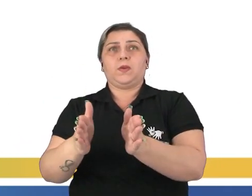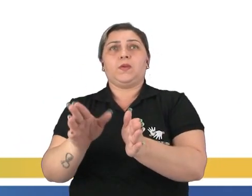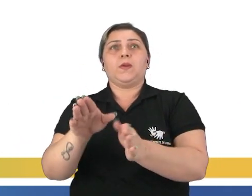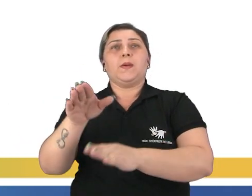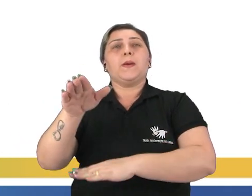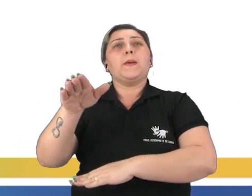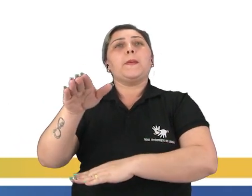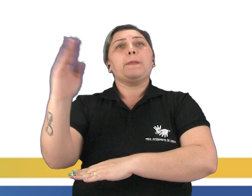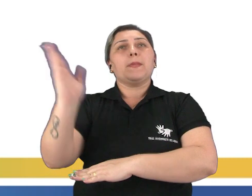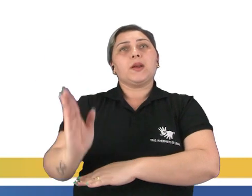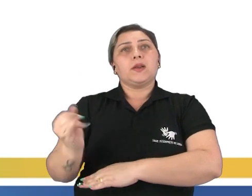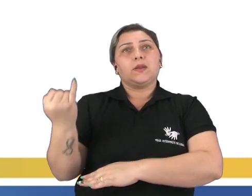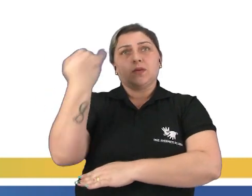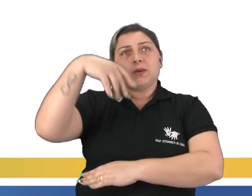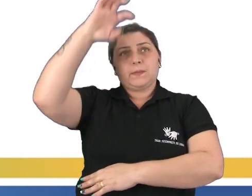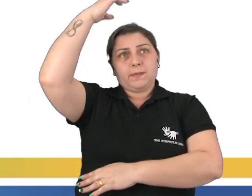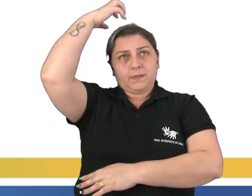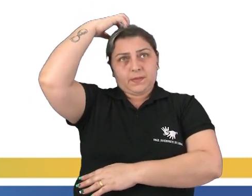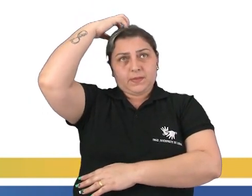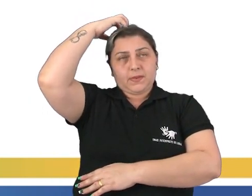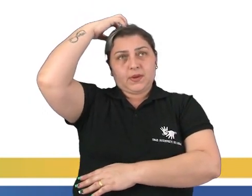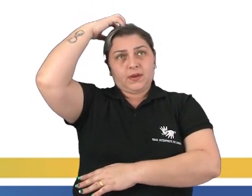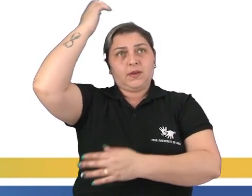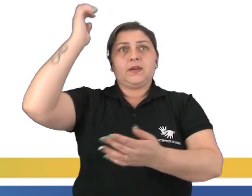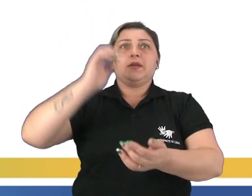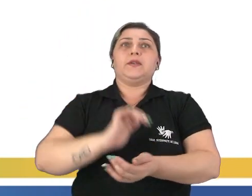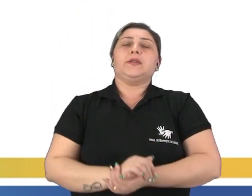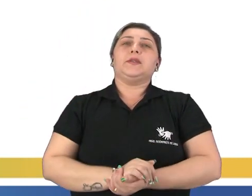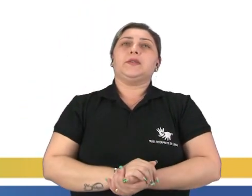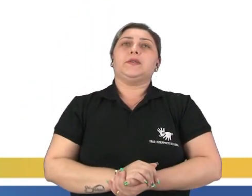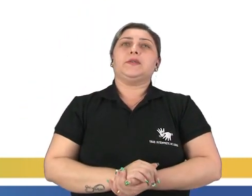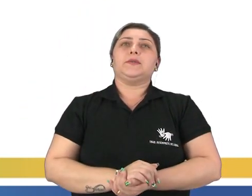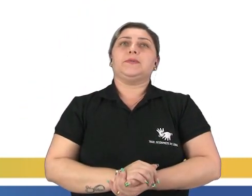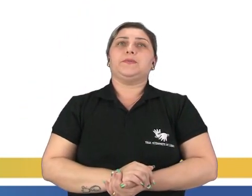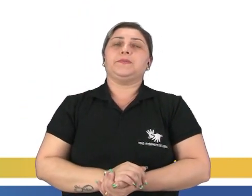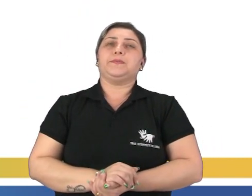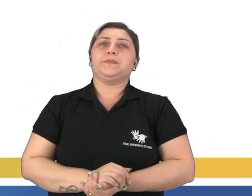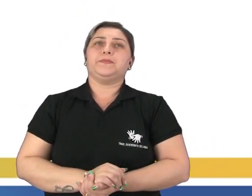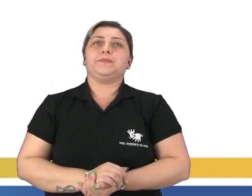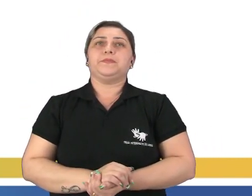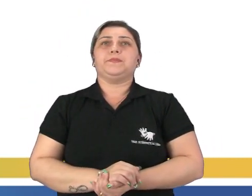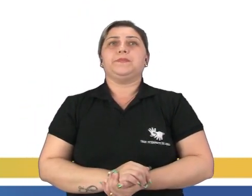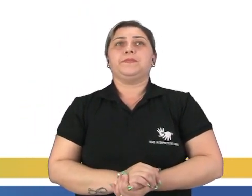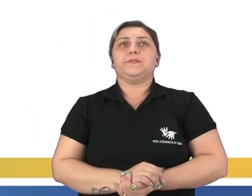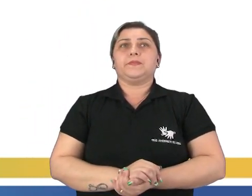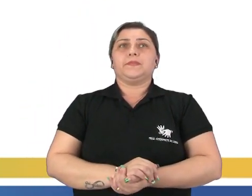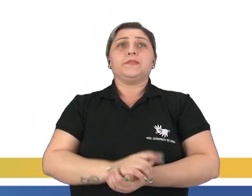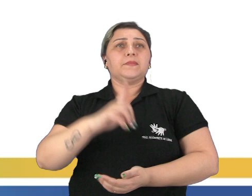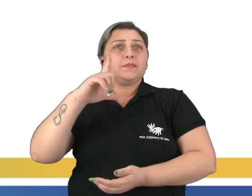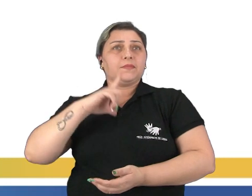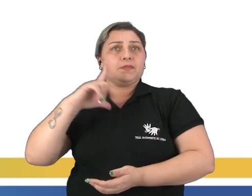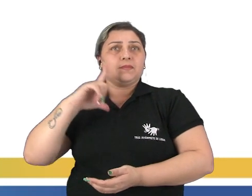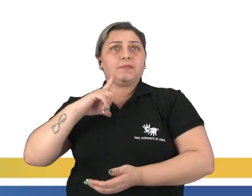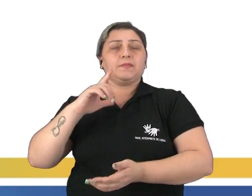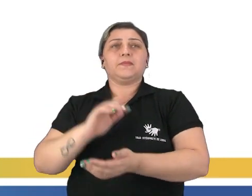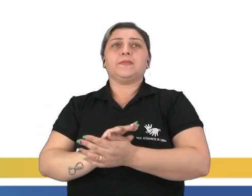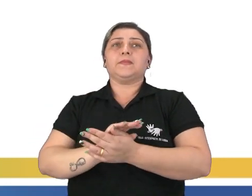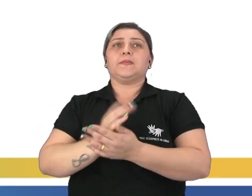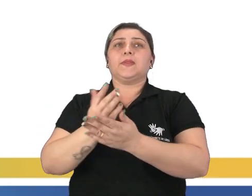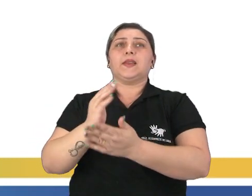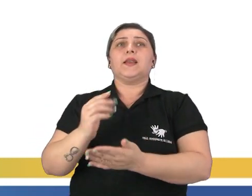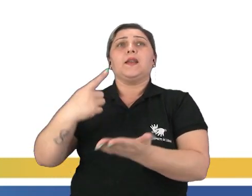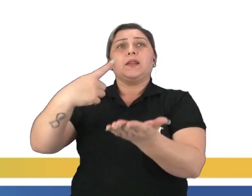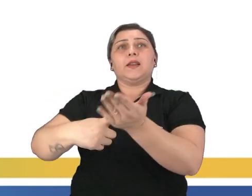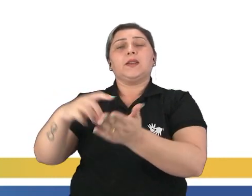o período chamado de Brasil-império ou período imperial do Brasil terminou